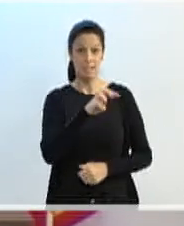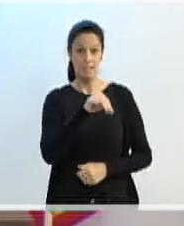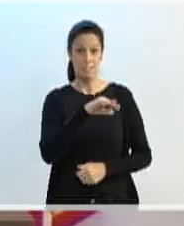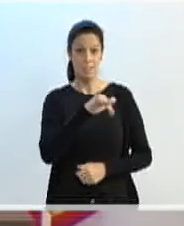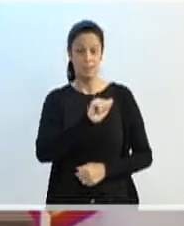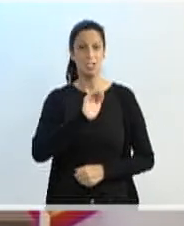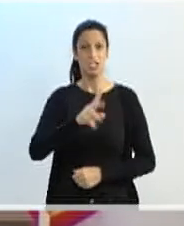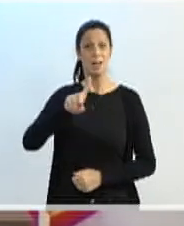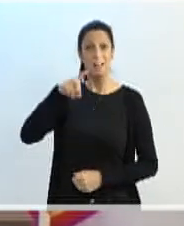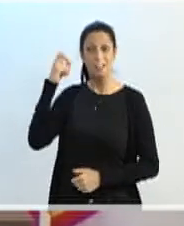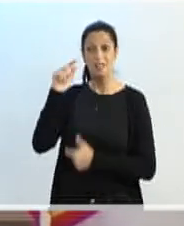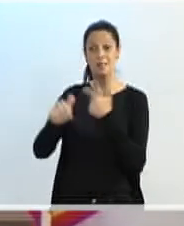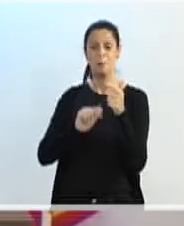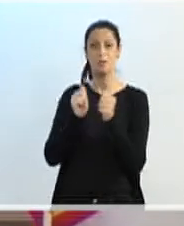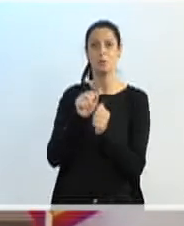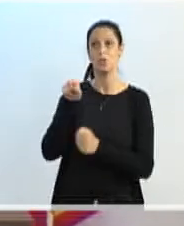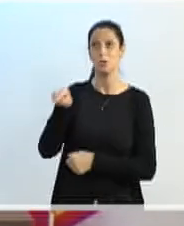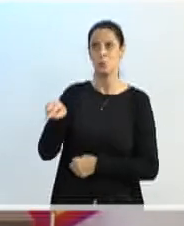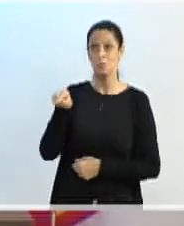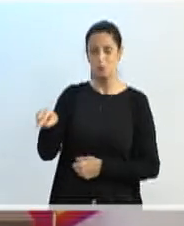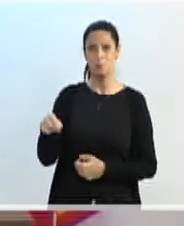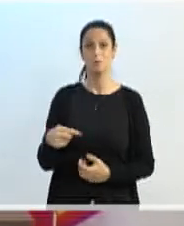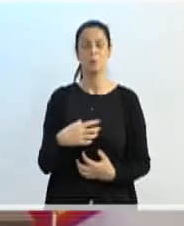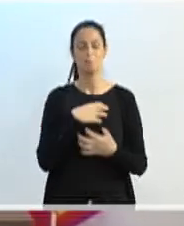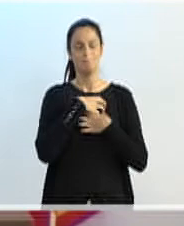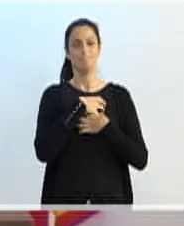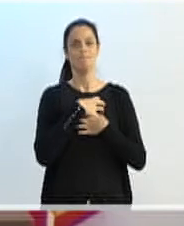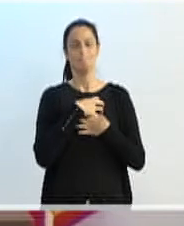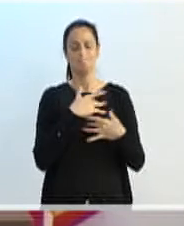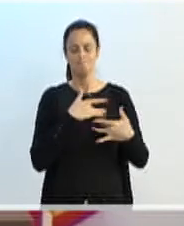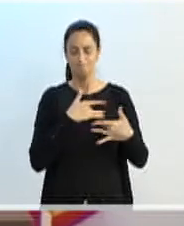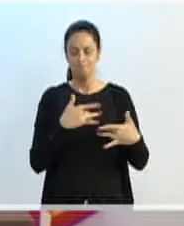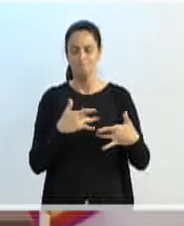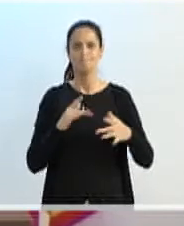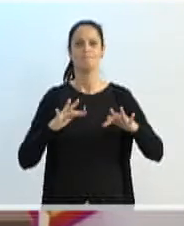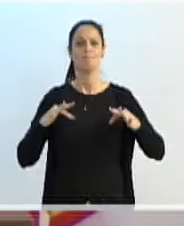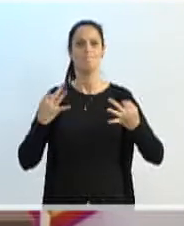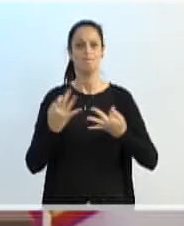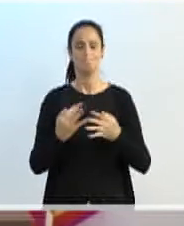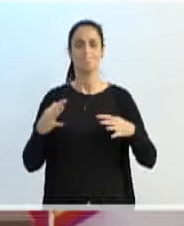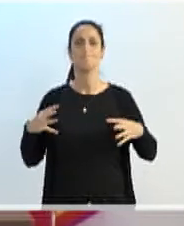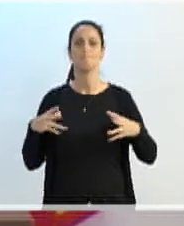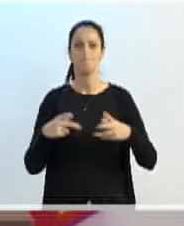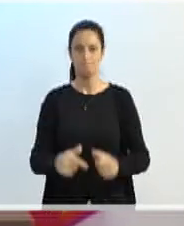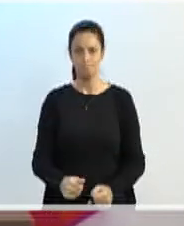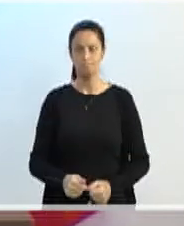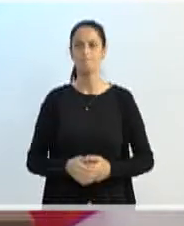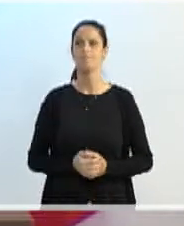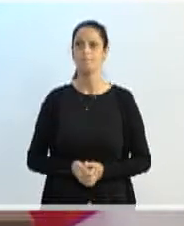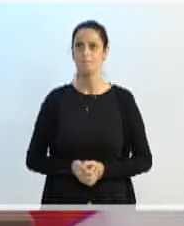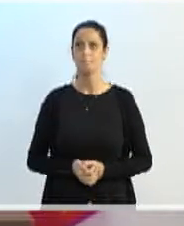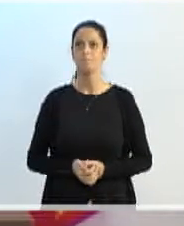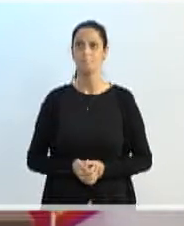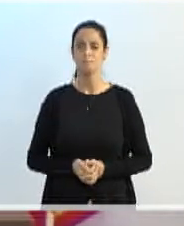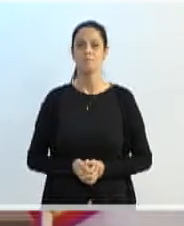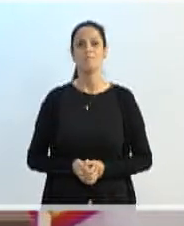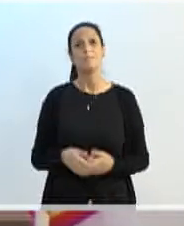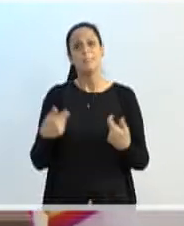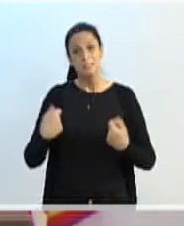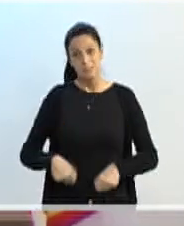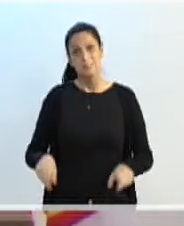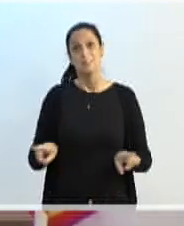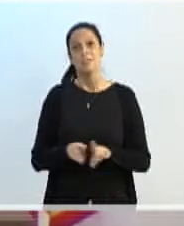também com ele. Então, eu me solidarizo com todos os seus familiares. E também, impossível não citar,